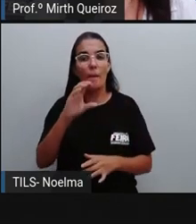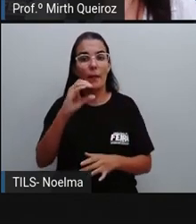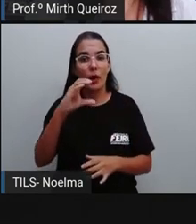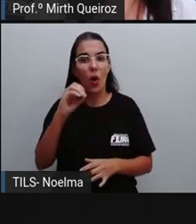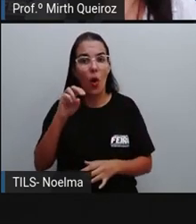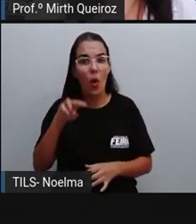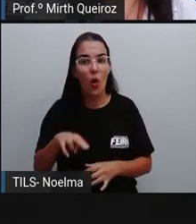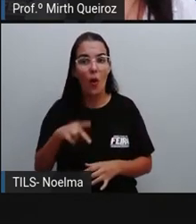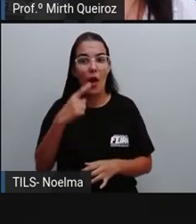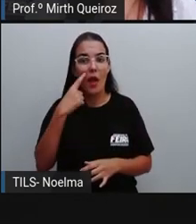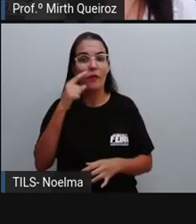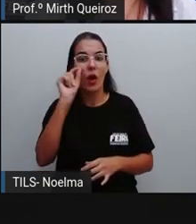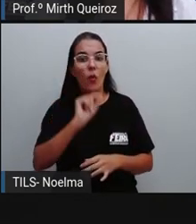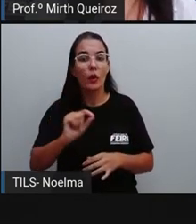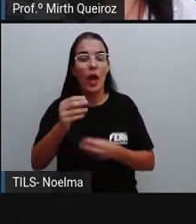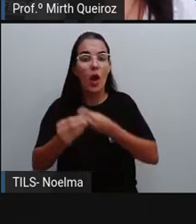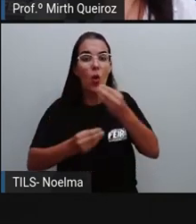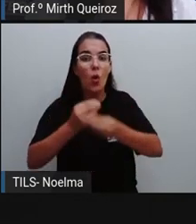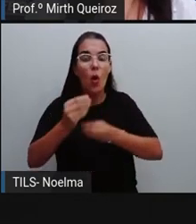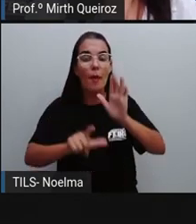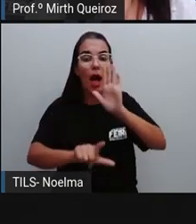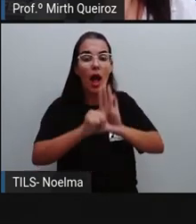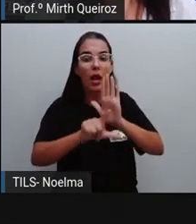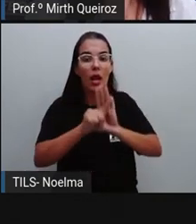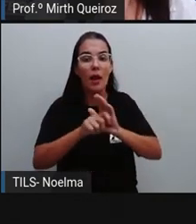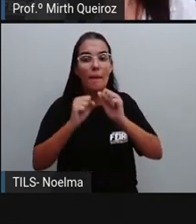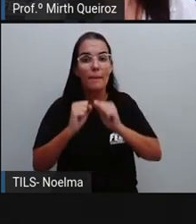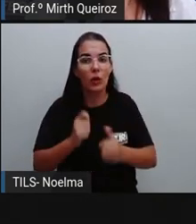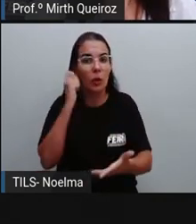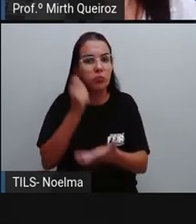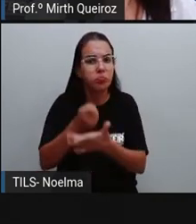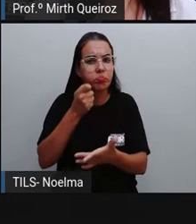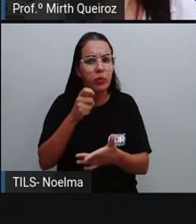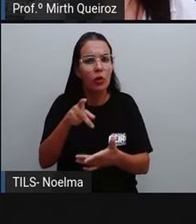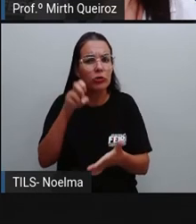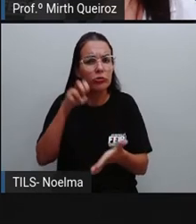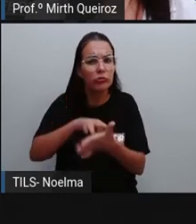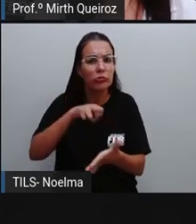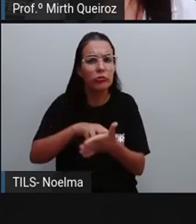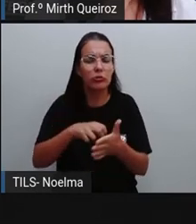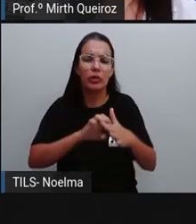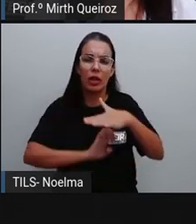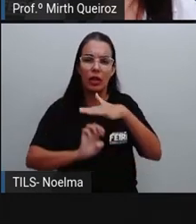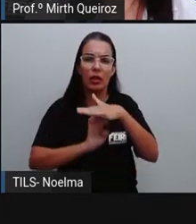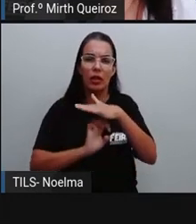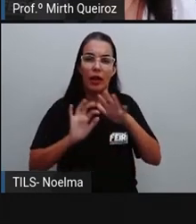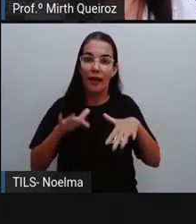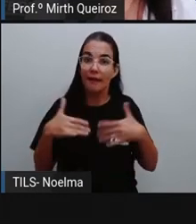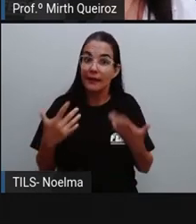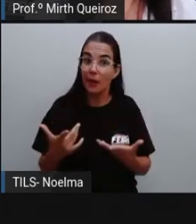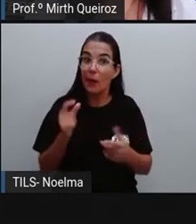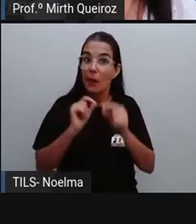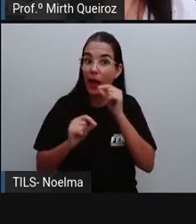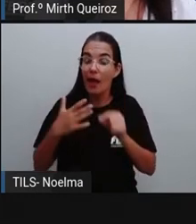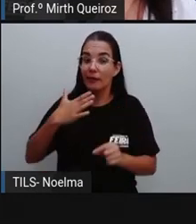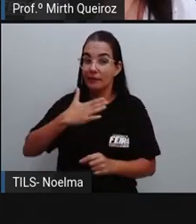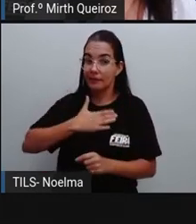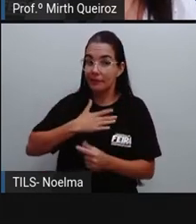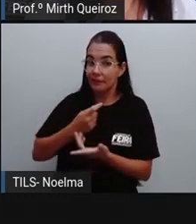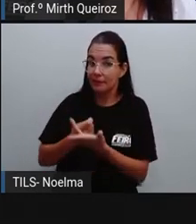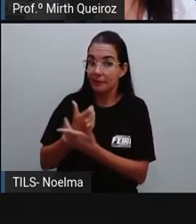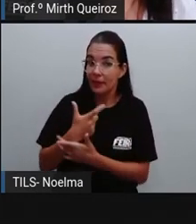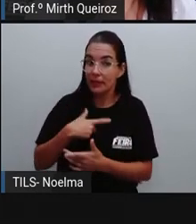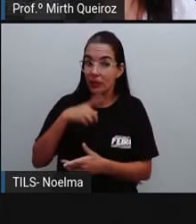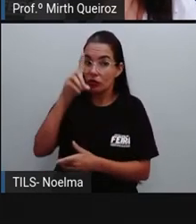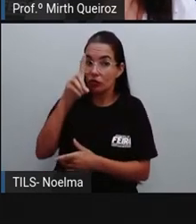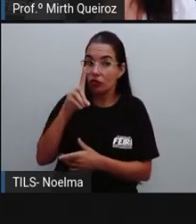e ver os procedimentos legais para a punição da empresa. Afinal, o consumidor tem o